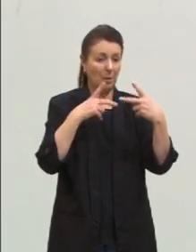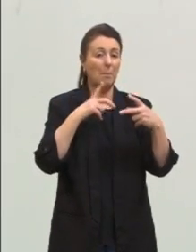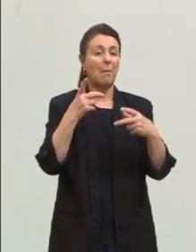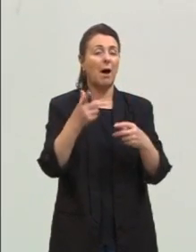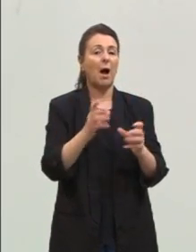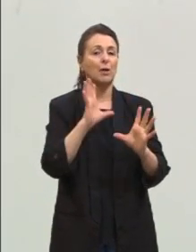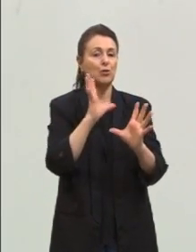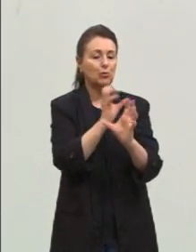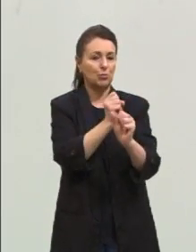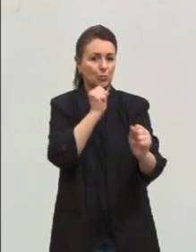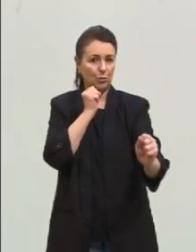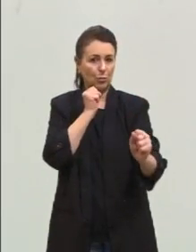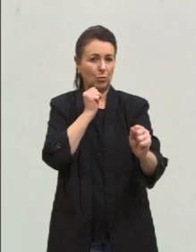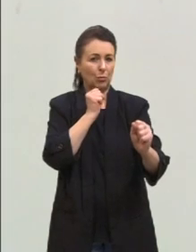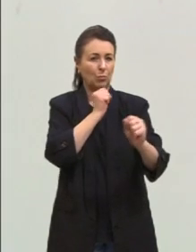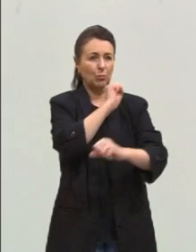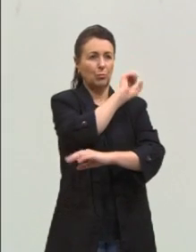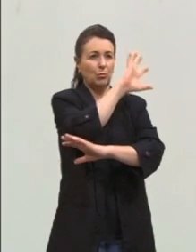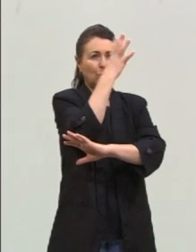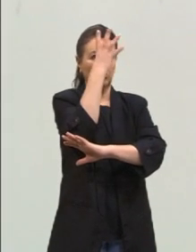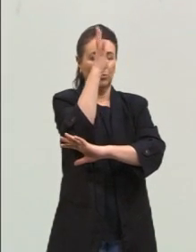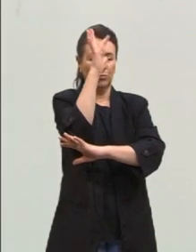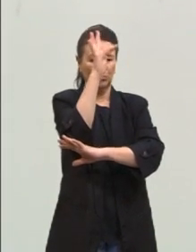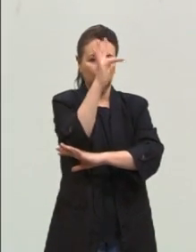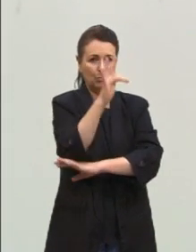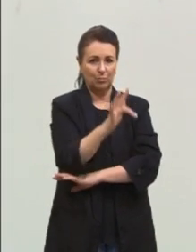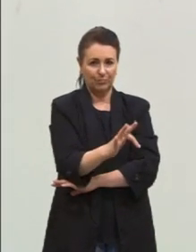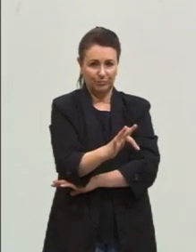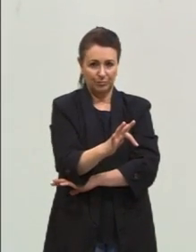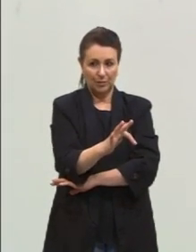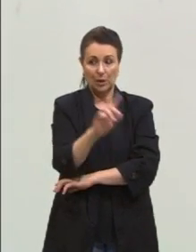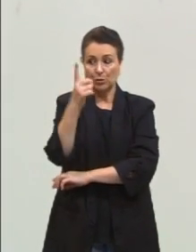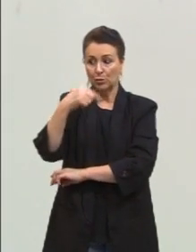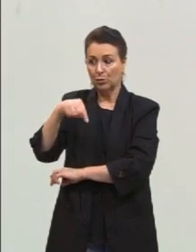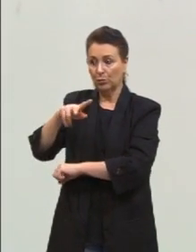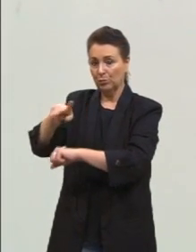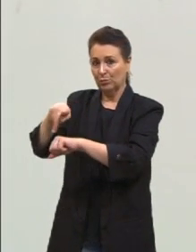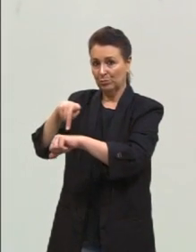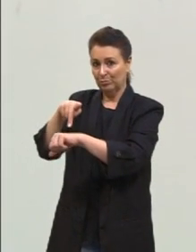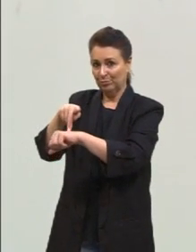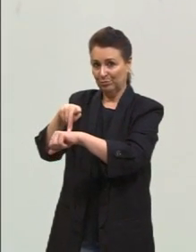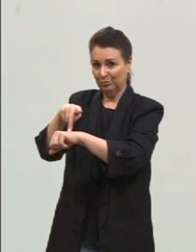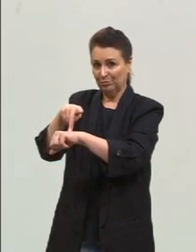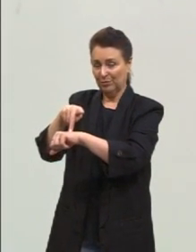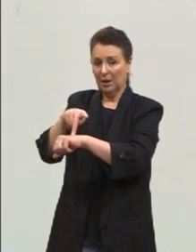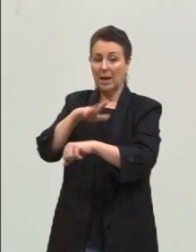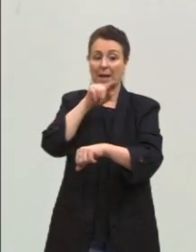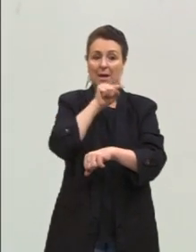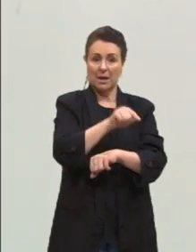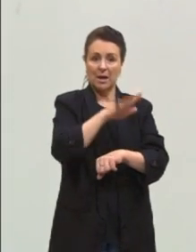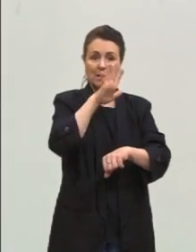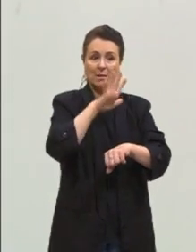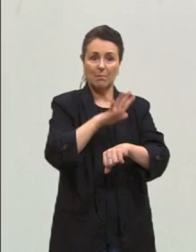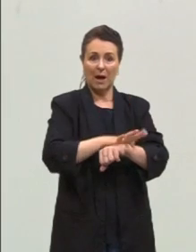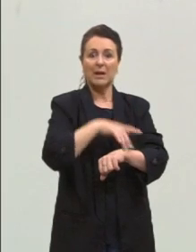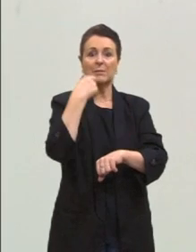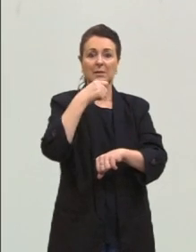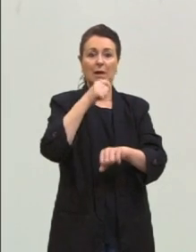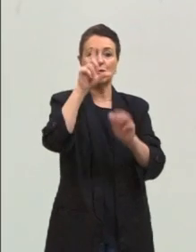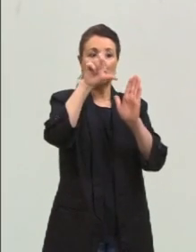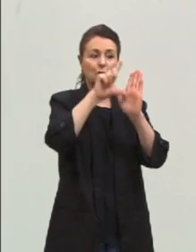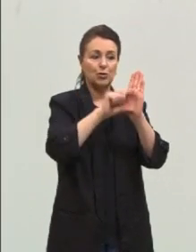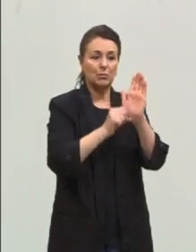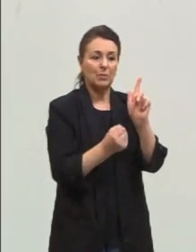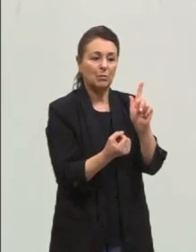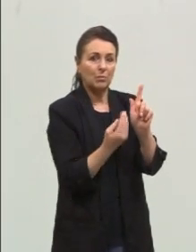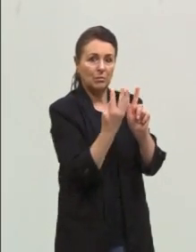a degradação do meio ambiente, com a extração de recursos naturais de outros países, são os que mais deveriam baixar suas emissões. Mas